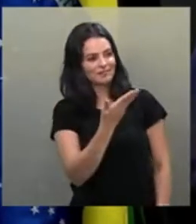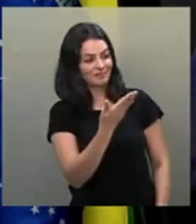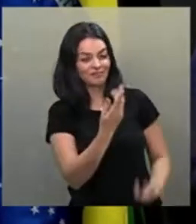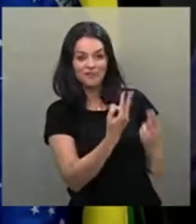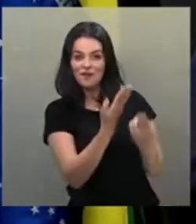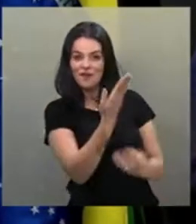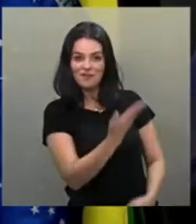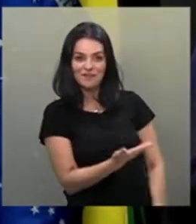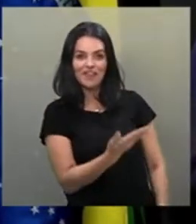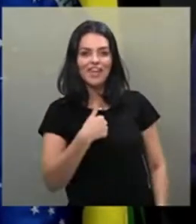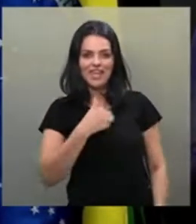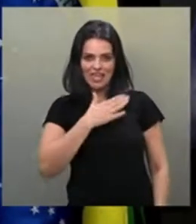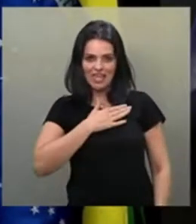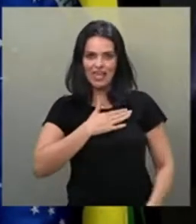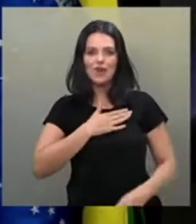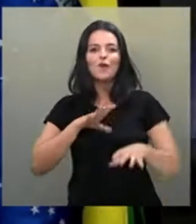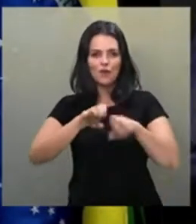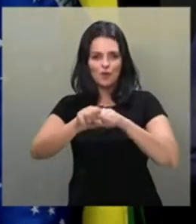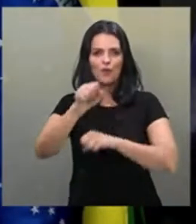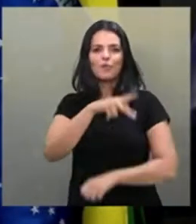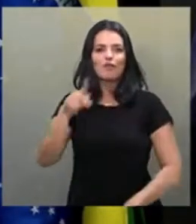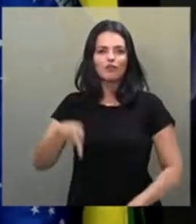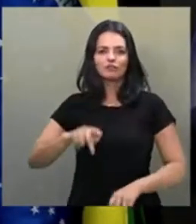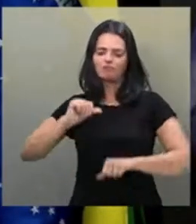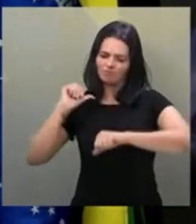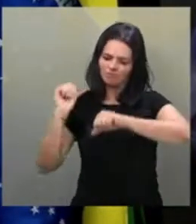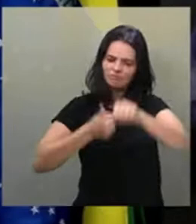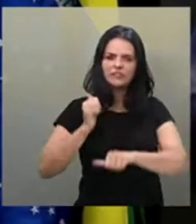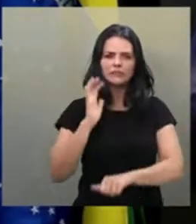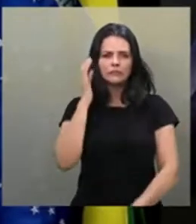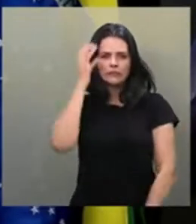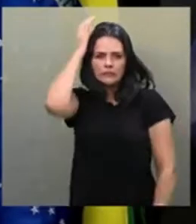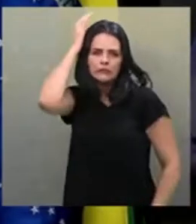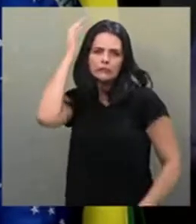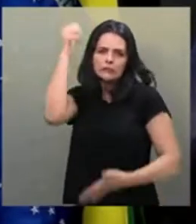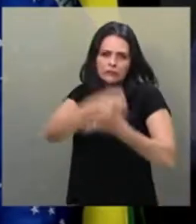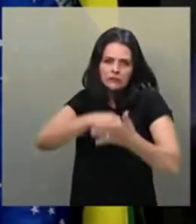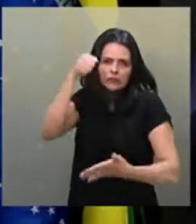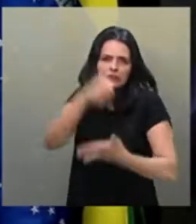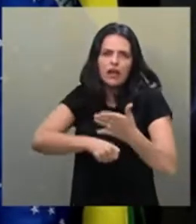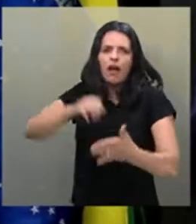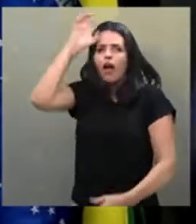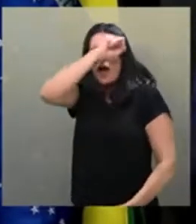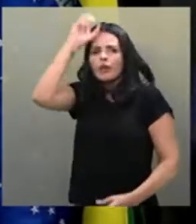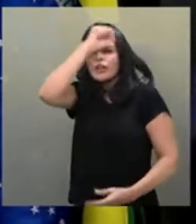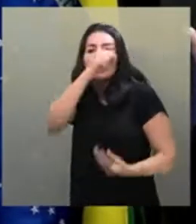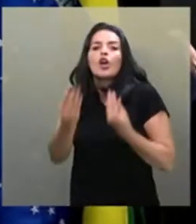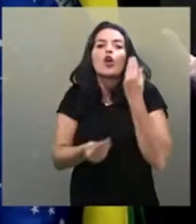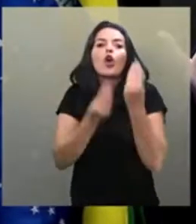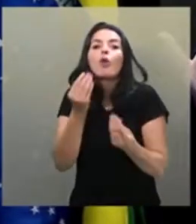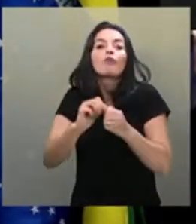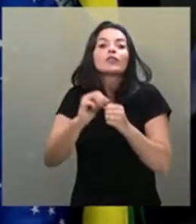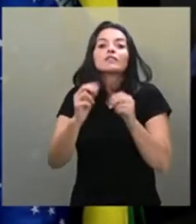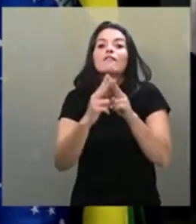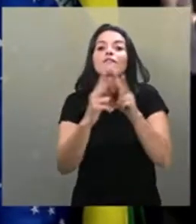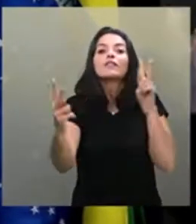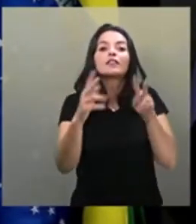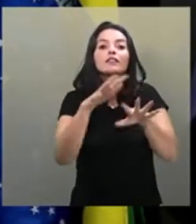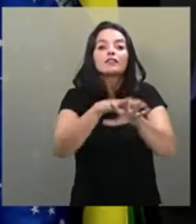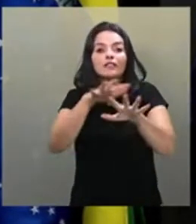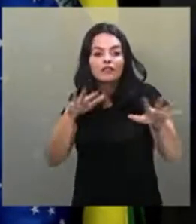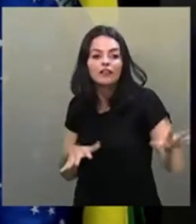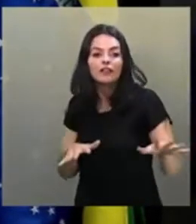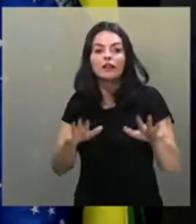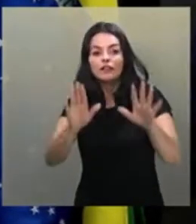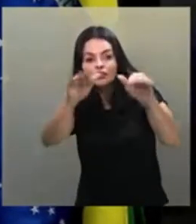como professora que eu sou, que tiveram que se redobrar, se reinventar, aprender como fazer no virtual, a chamar